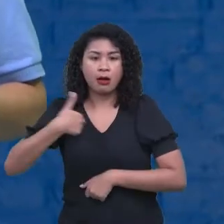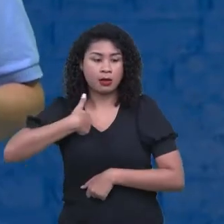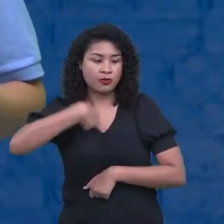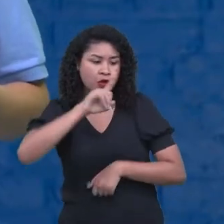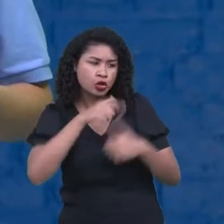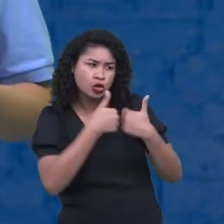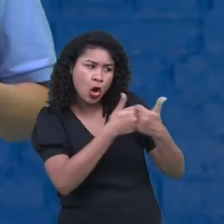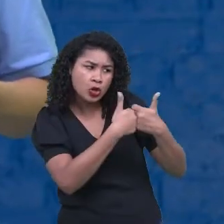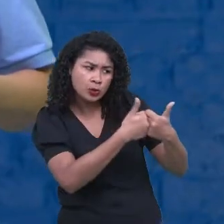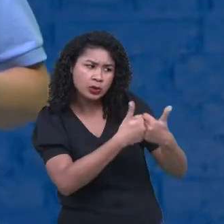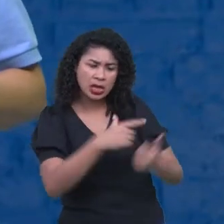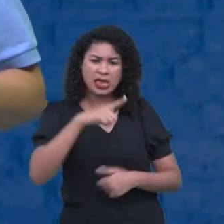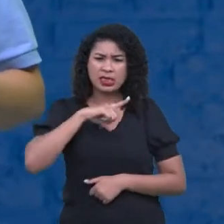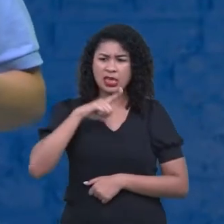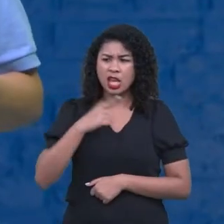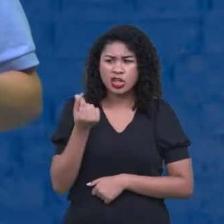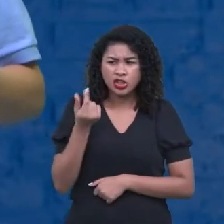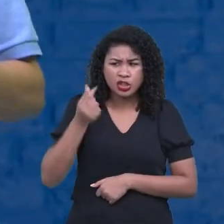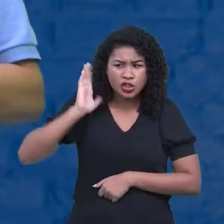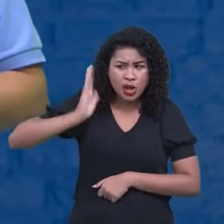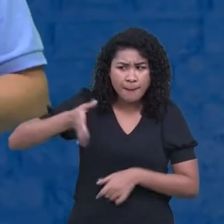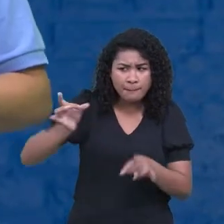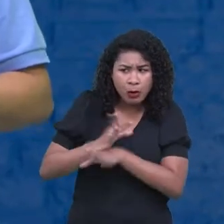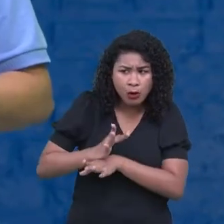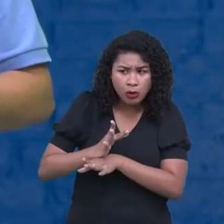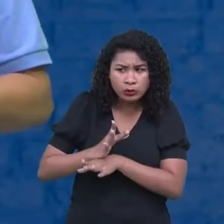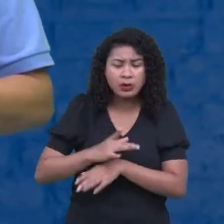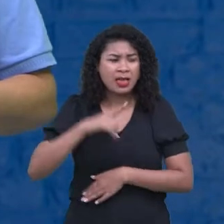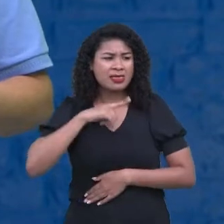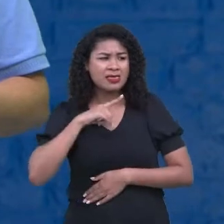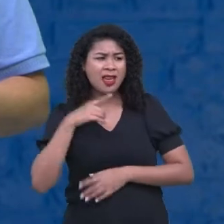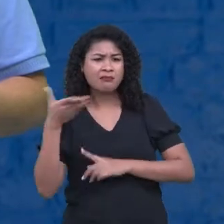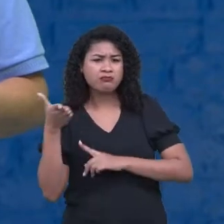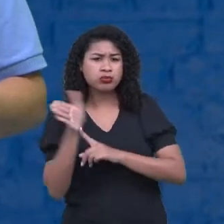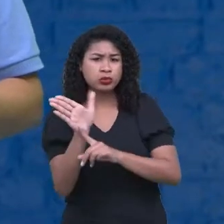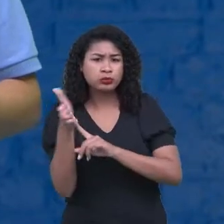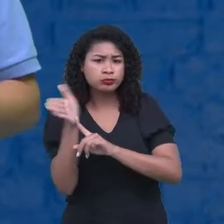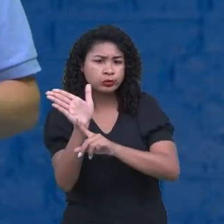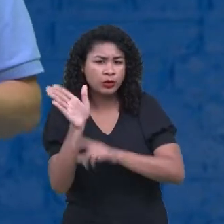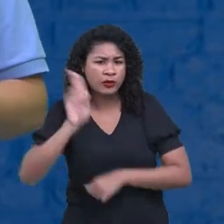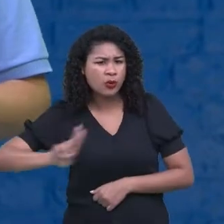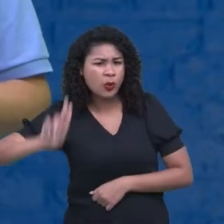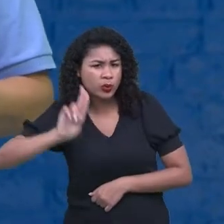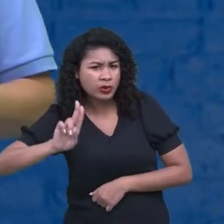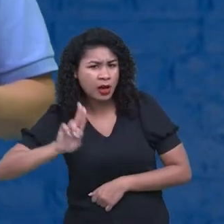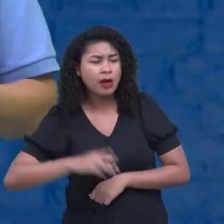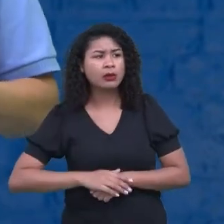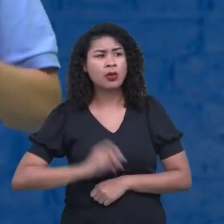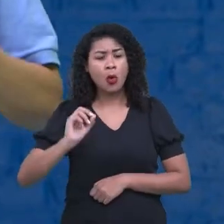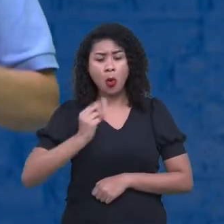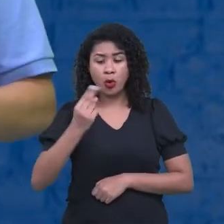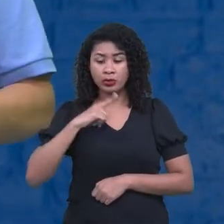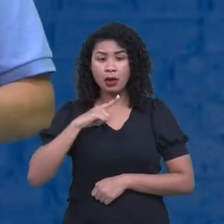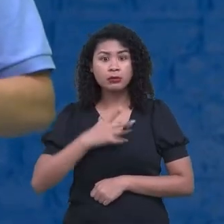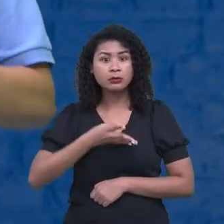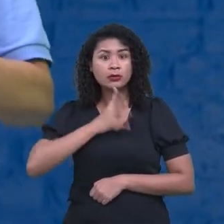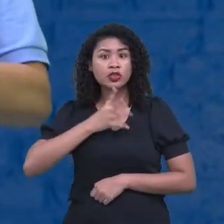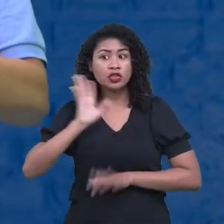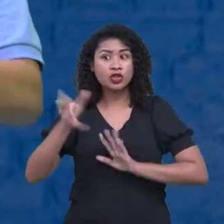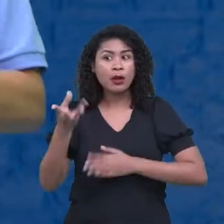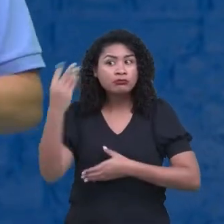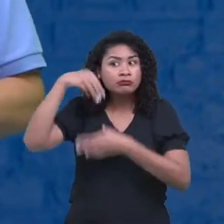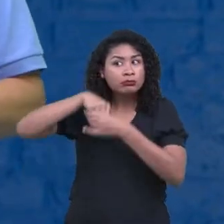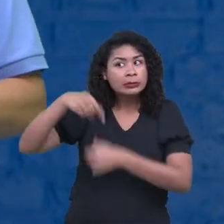trocado já para dar o... Eu vou passar no... Fazer passe. Eu tenho um projeto até chegar à minha escola. Então, o projeto de vida também